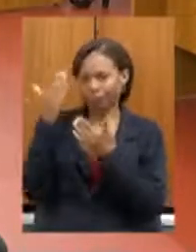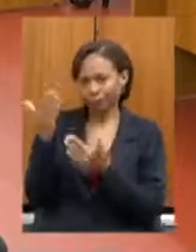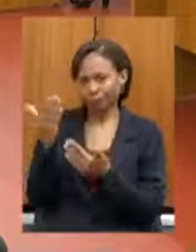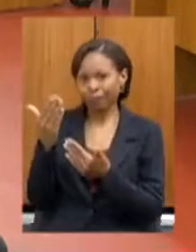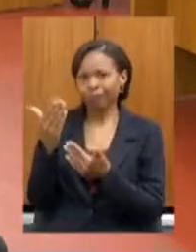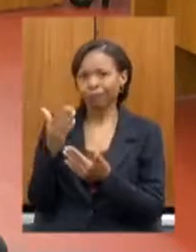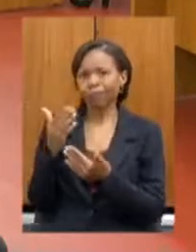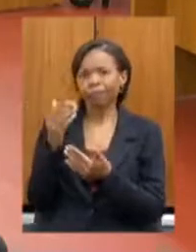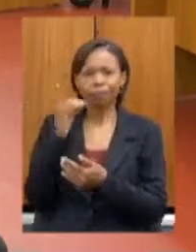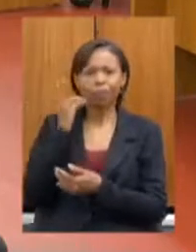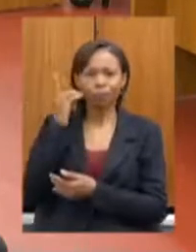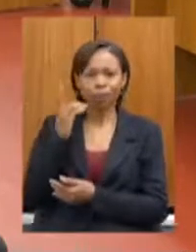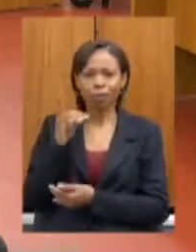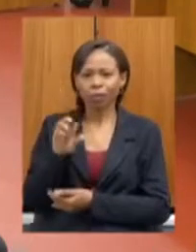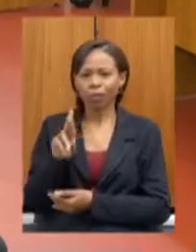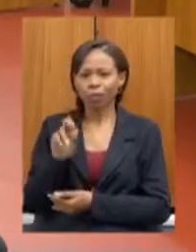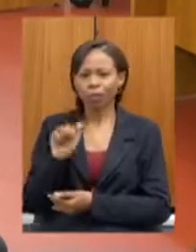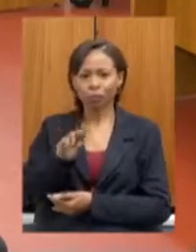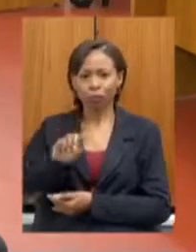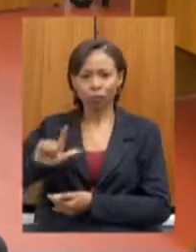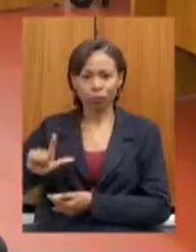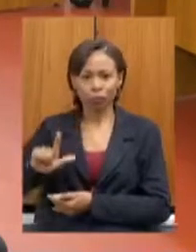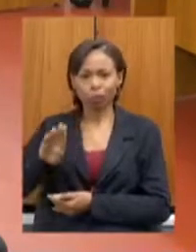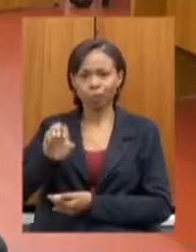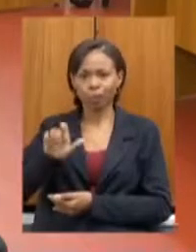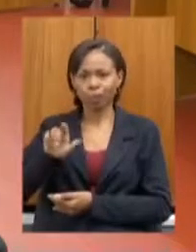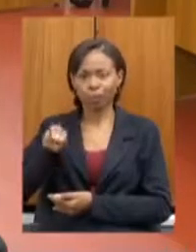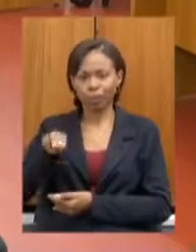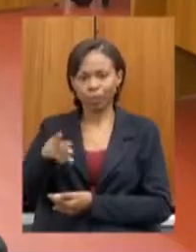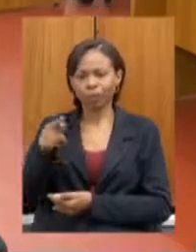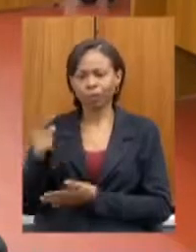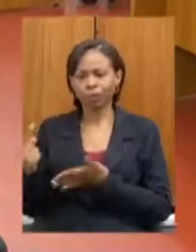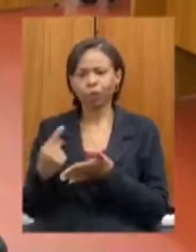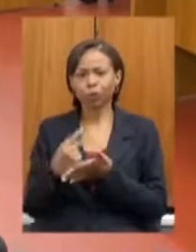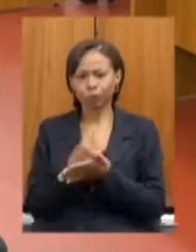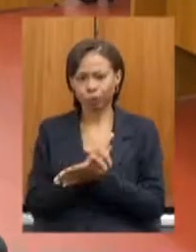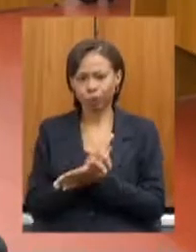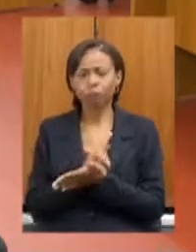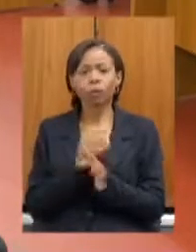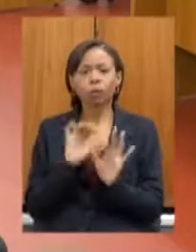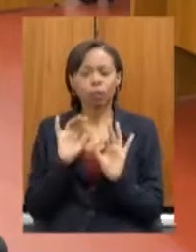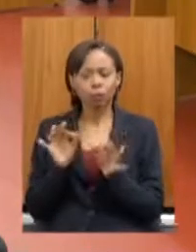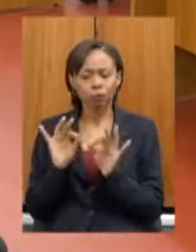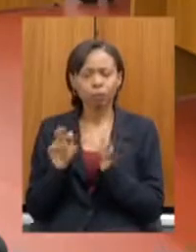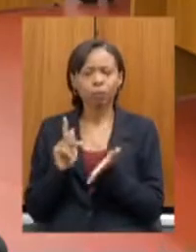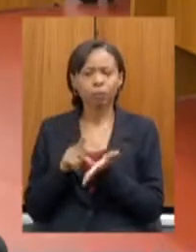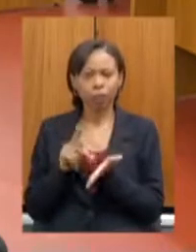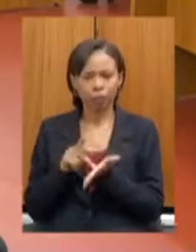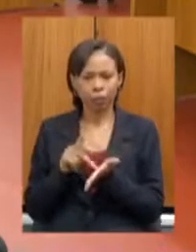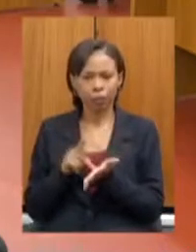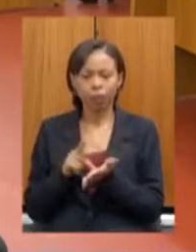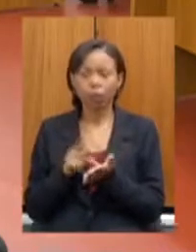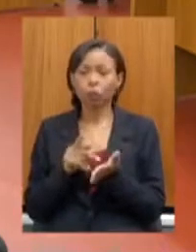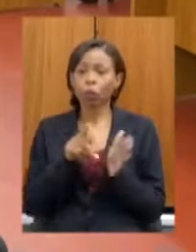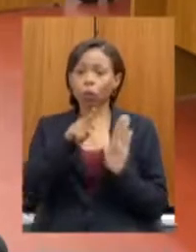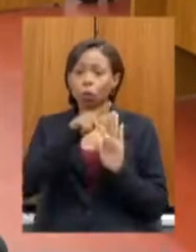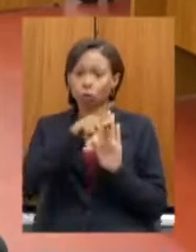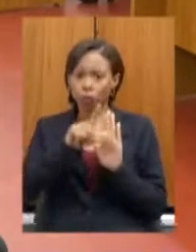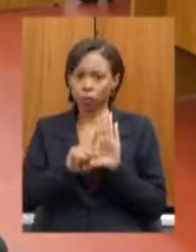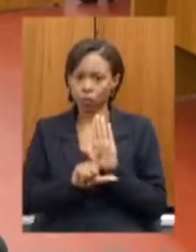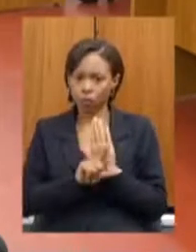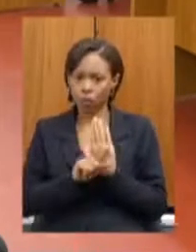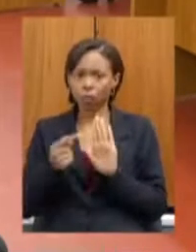deputado Raul Belém, por essa pergunta. Realmente, esse projeto de lei, ele é parte importante